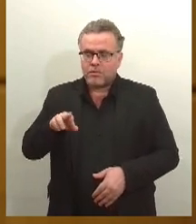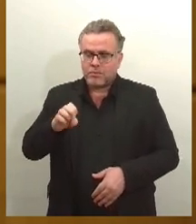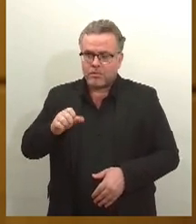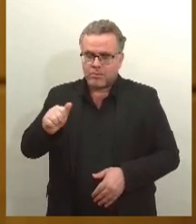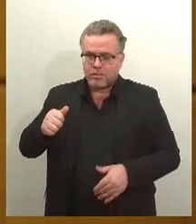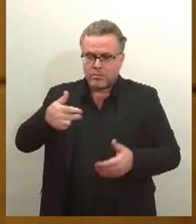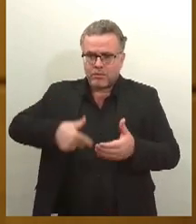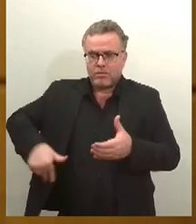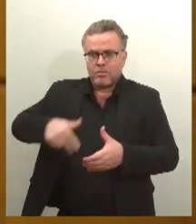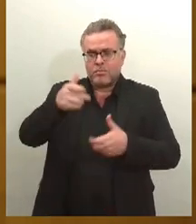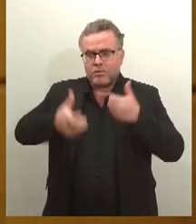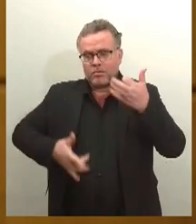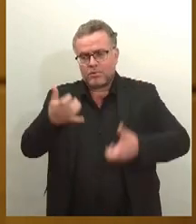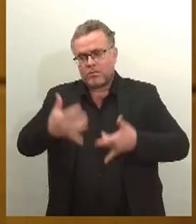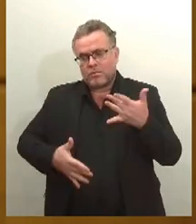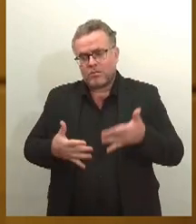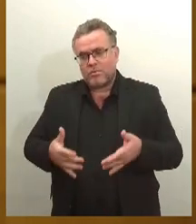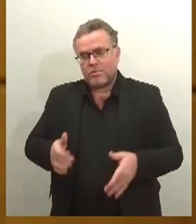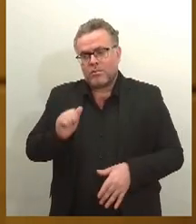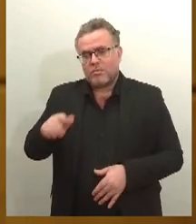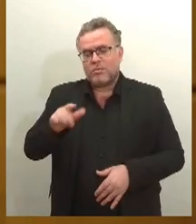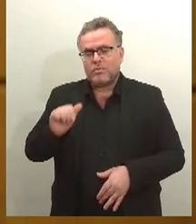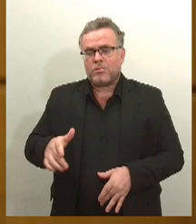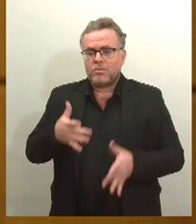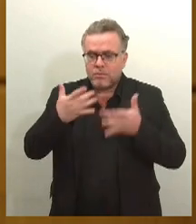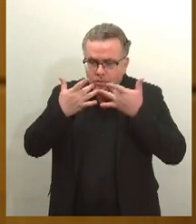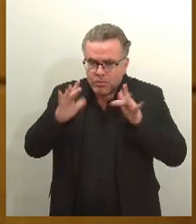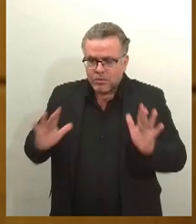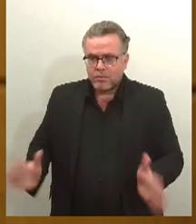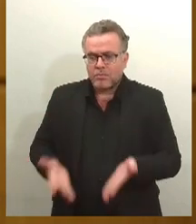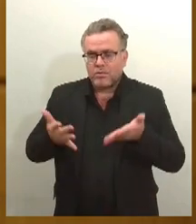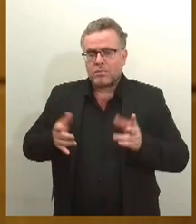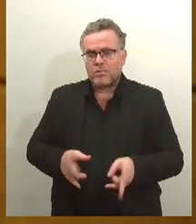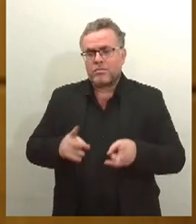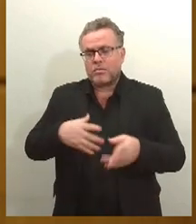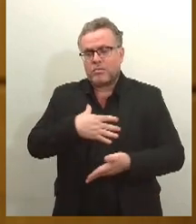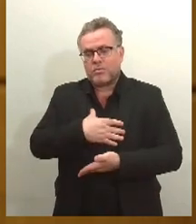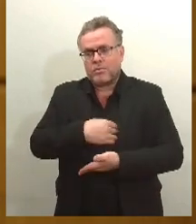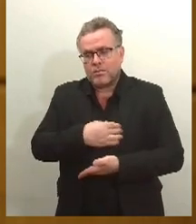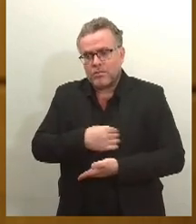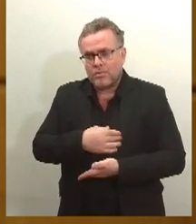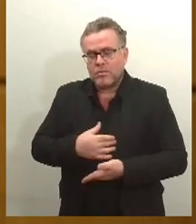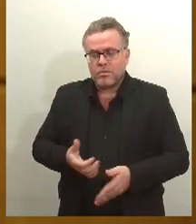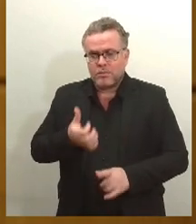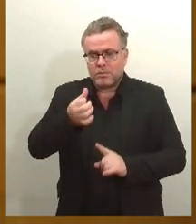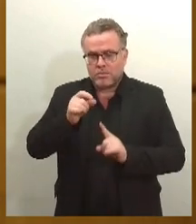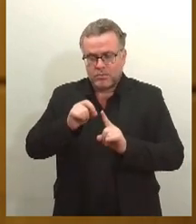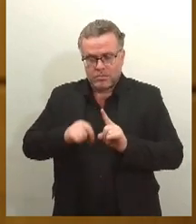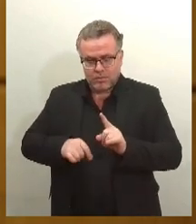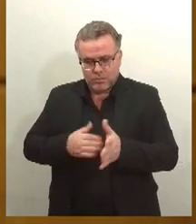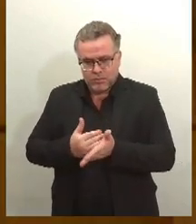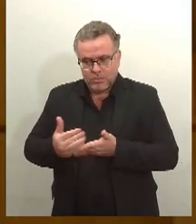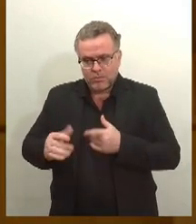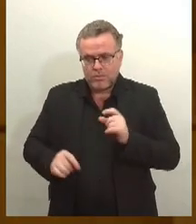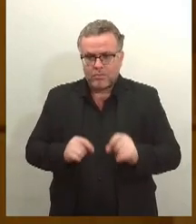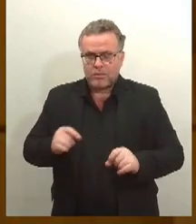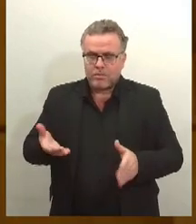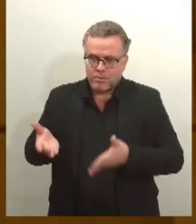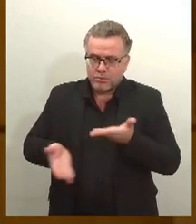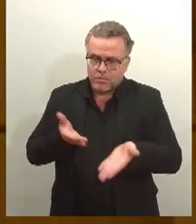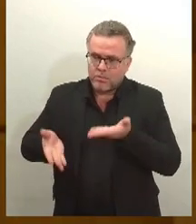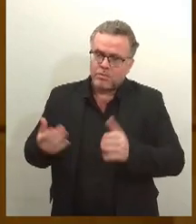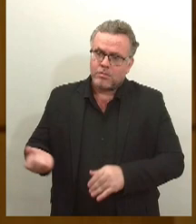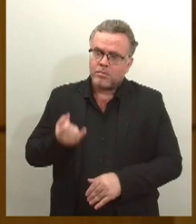Agosto Dourado, que incentiva uma aumentação exclusiva nos primeiros seis meses de vida. Já o líder do governo na